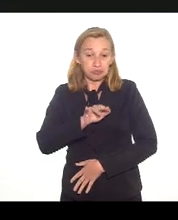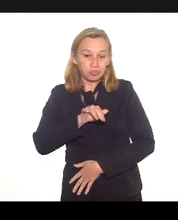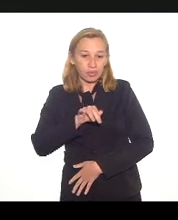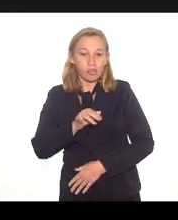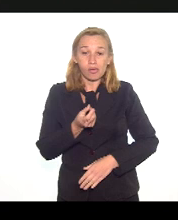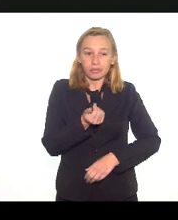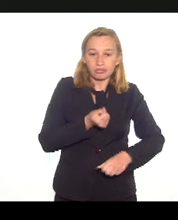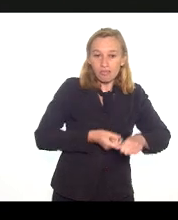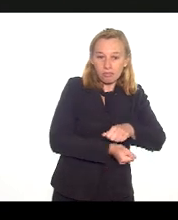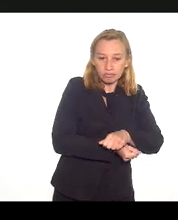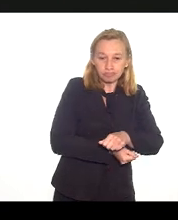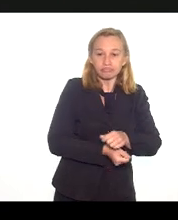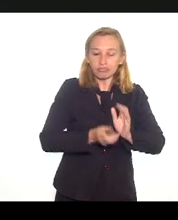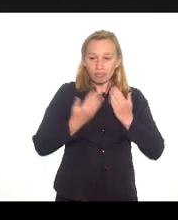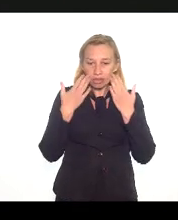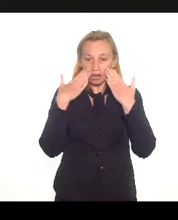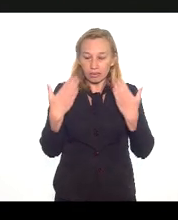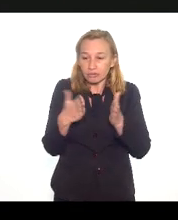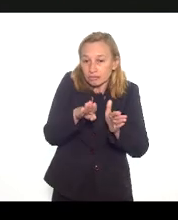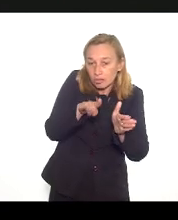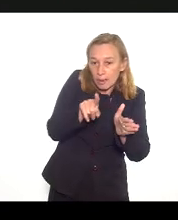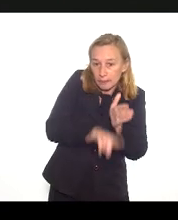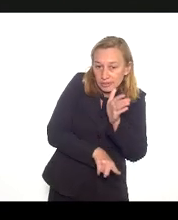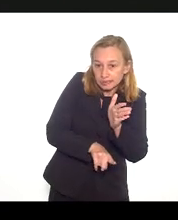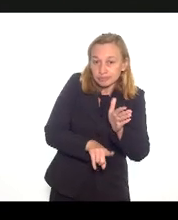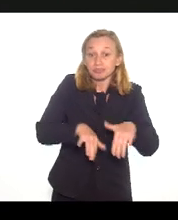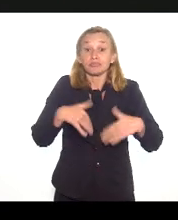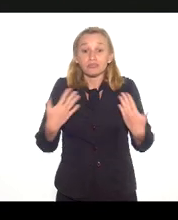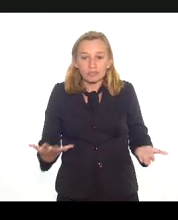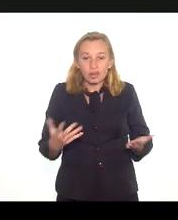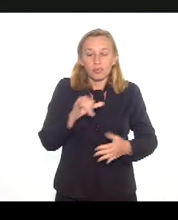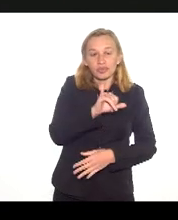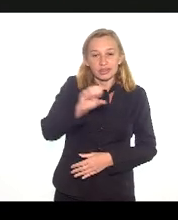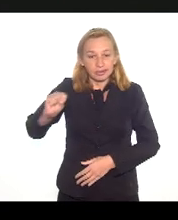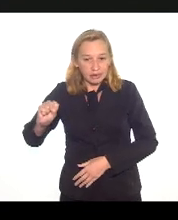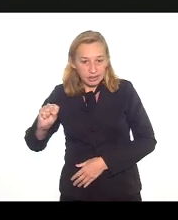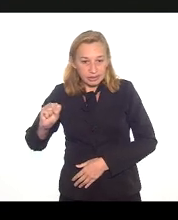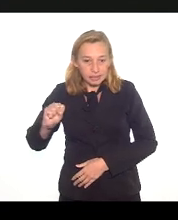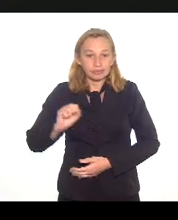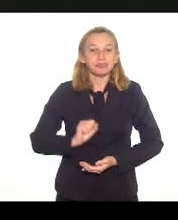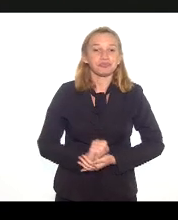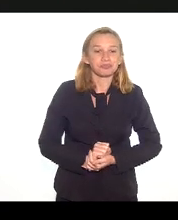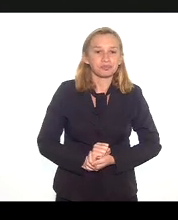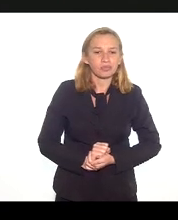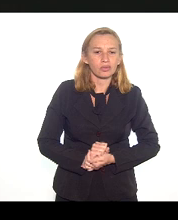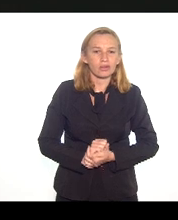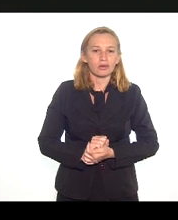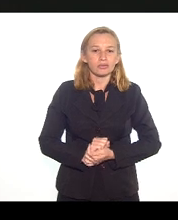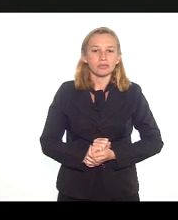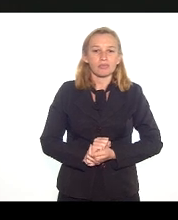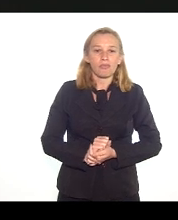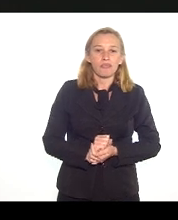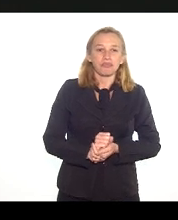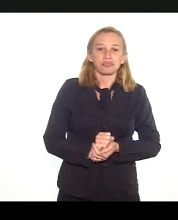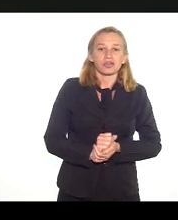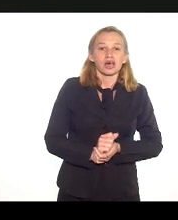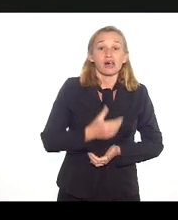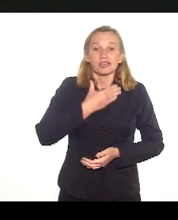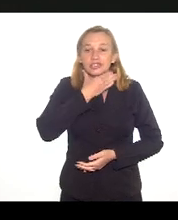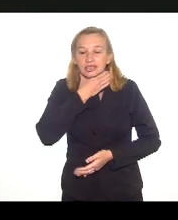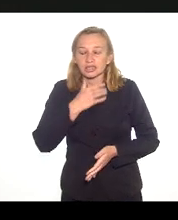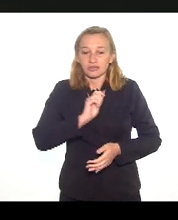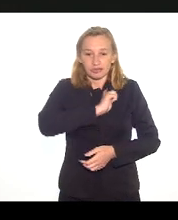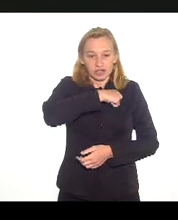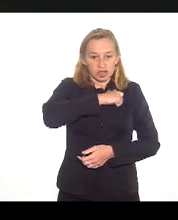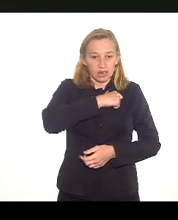também apresentando uma queda. E o ICMS, o benefício fiscal é dado em